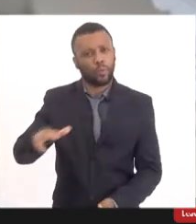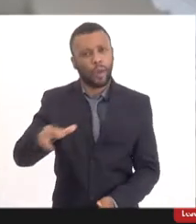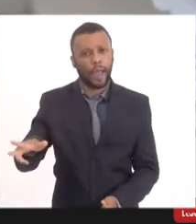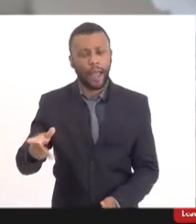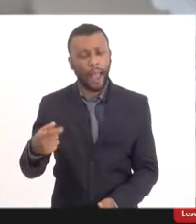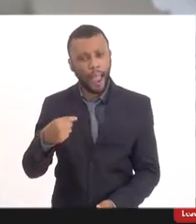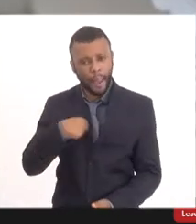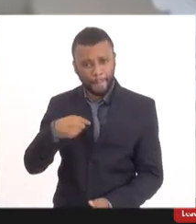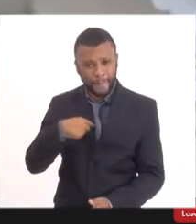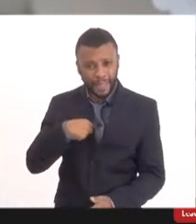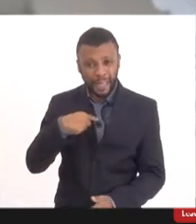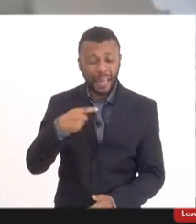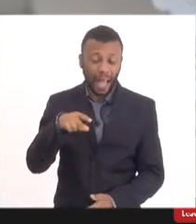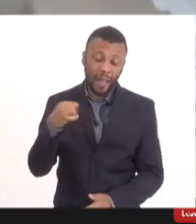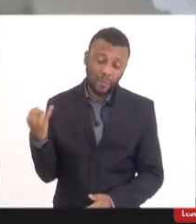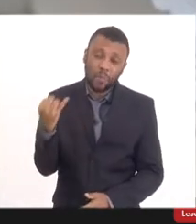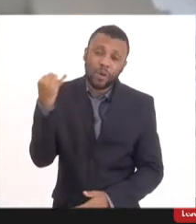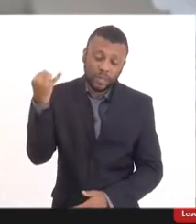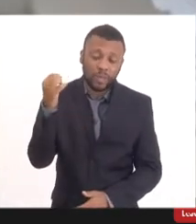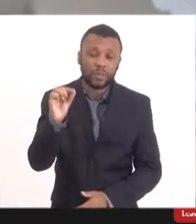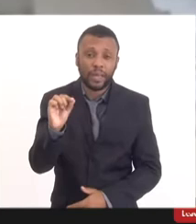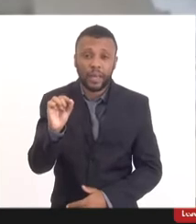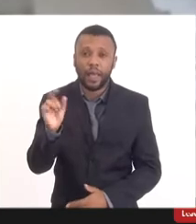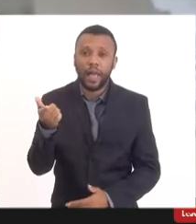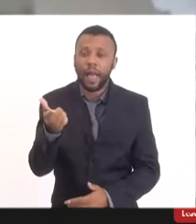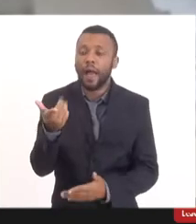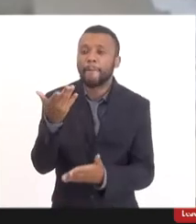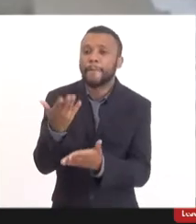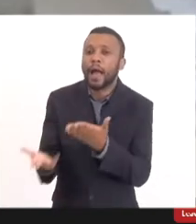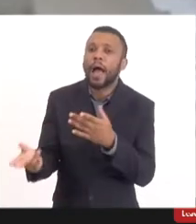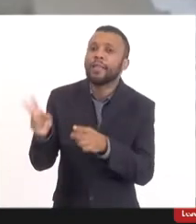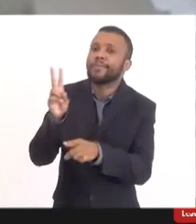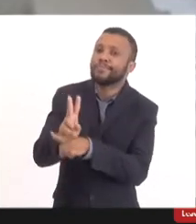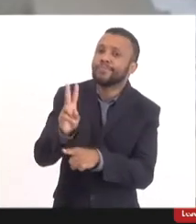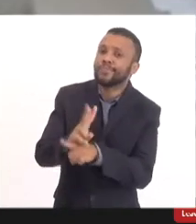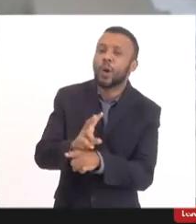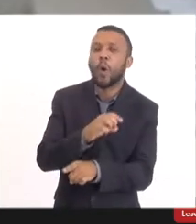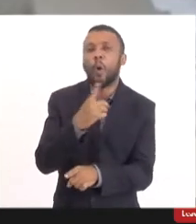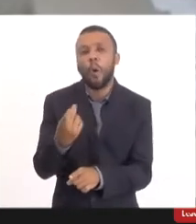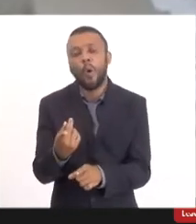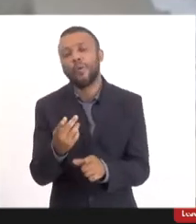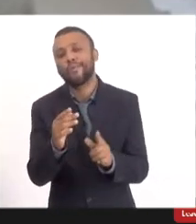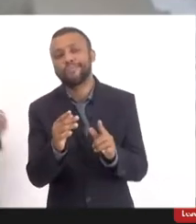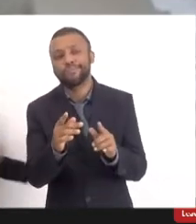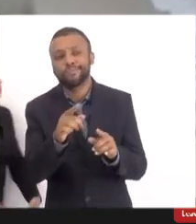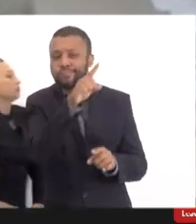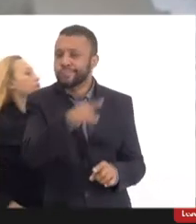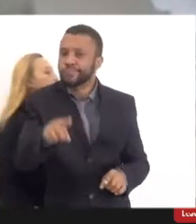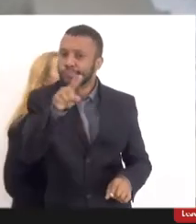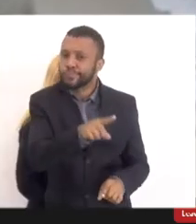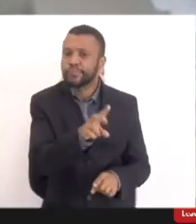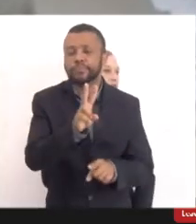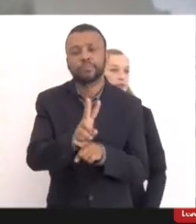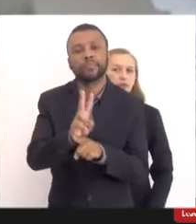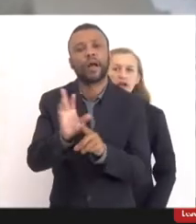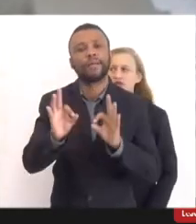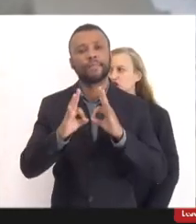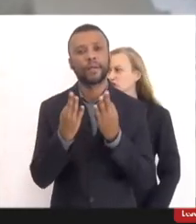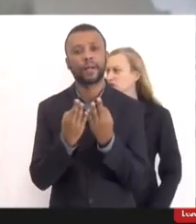é importante frisar que a perda, suspensão ou extinção do poder familiar, ela se dá